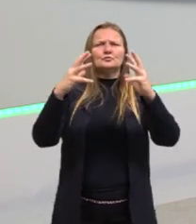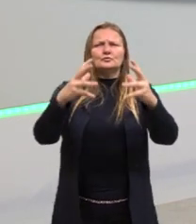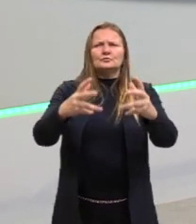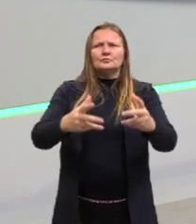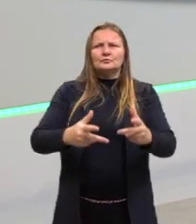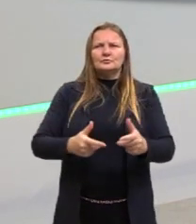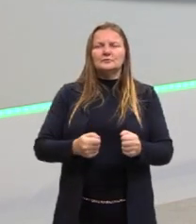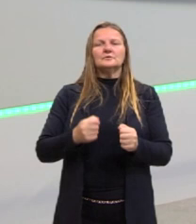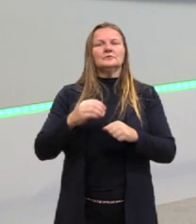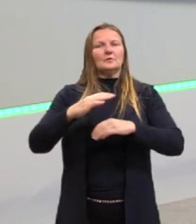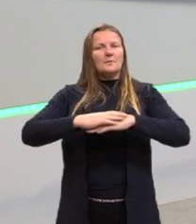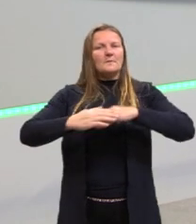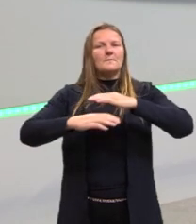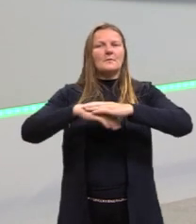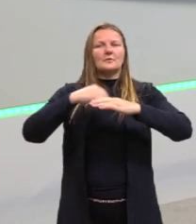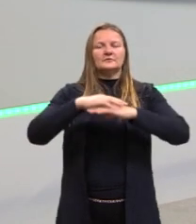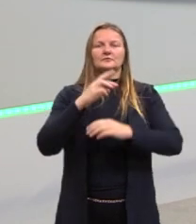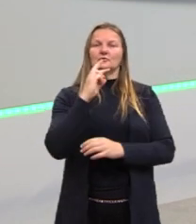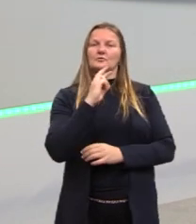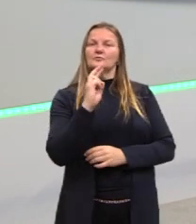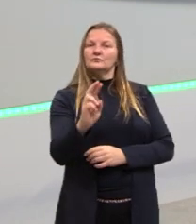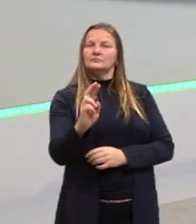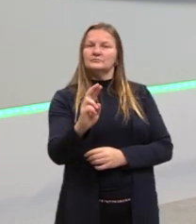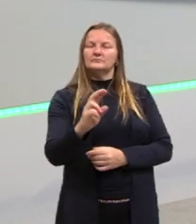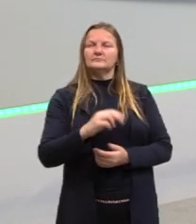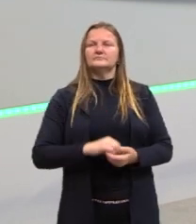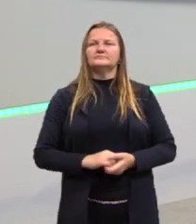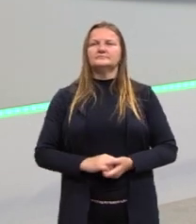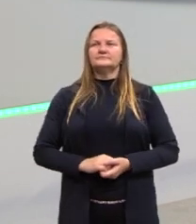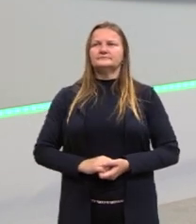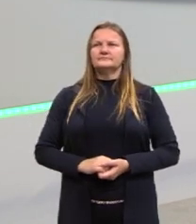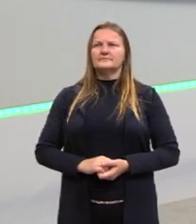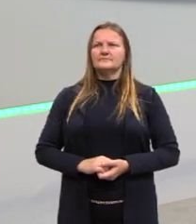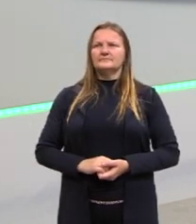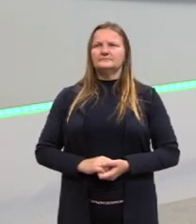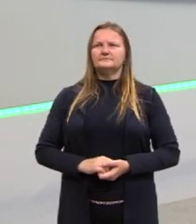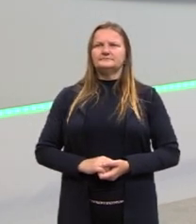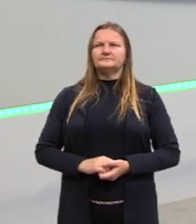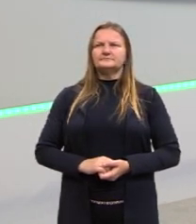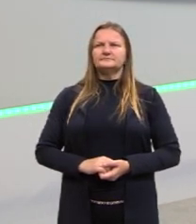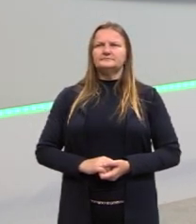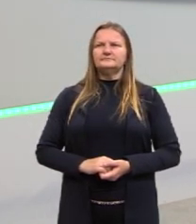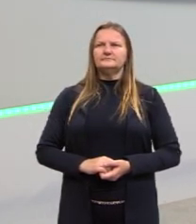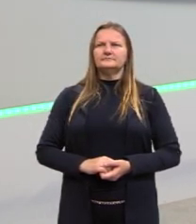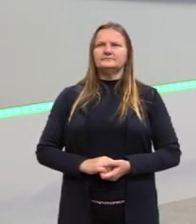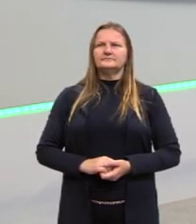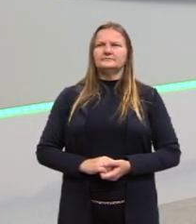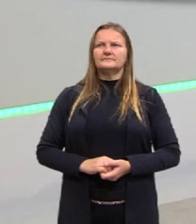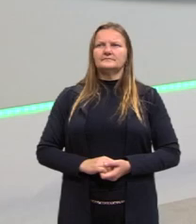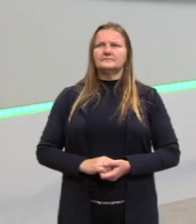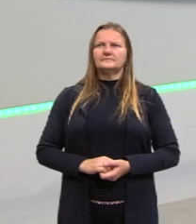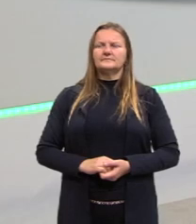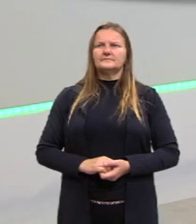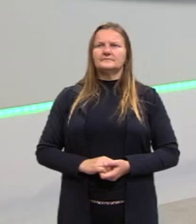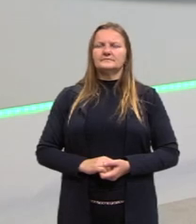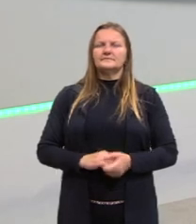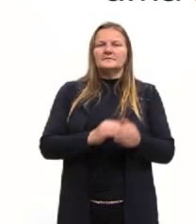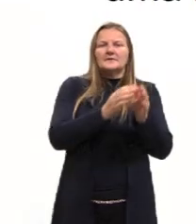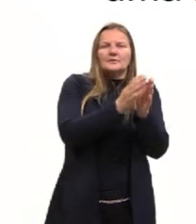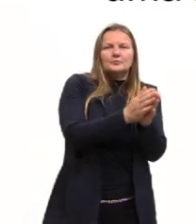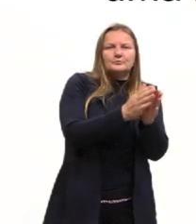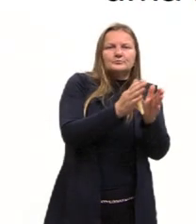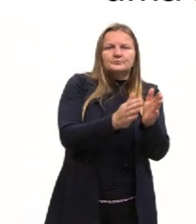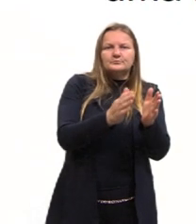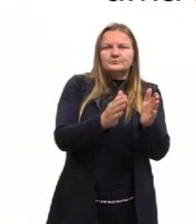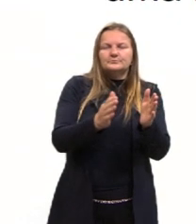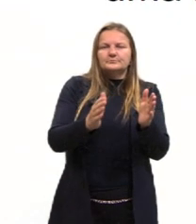montamos ali o resultado, né? Qual a resposta que nós chegamos. Essas seriam todas as etapas de